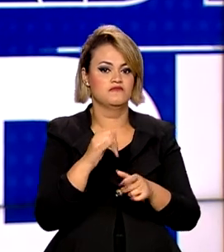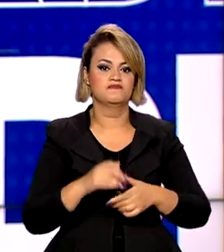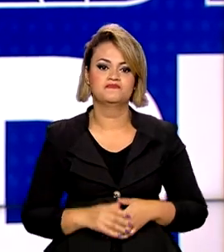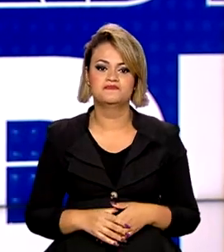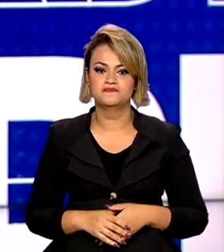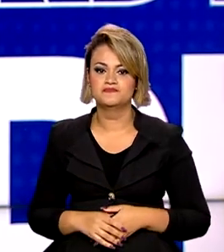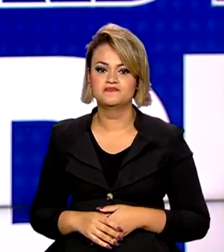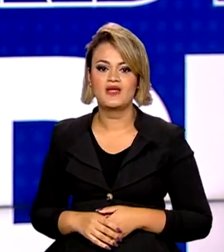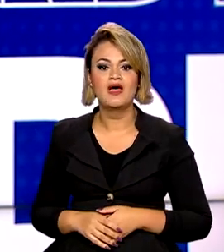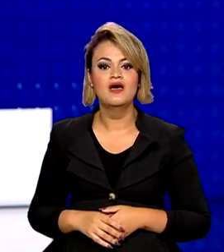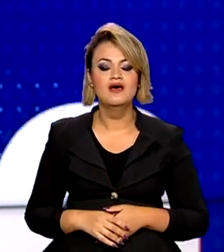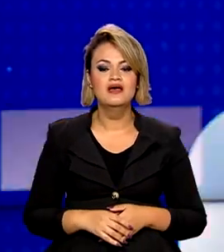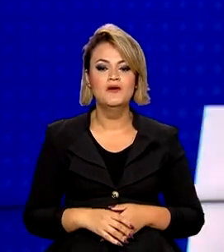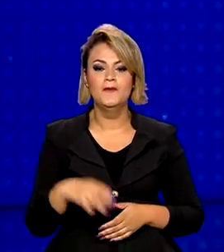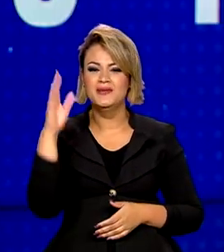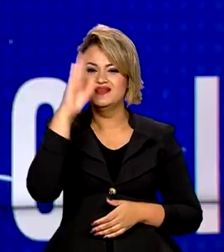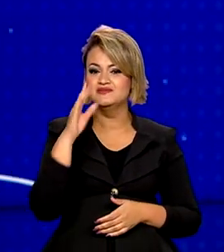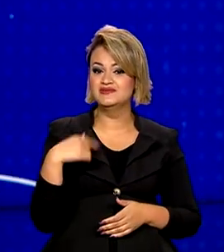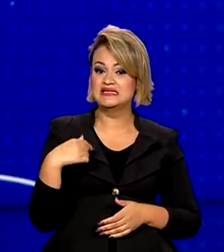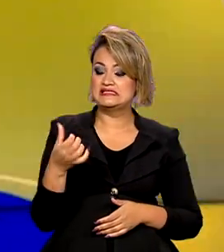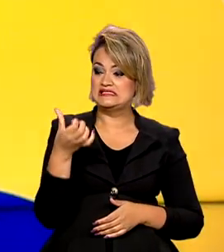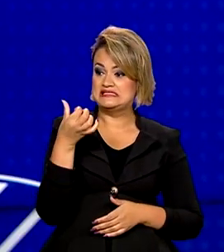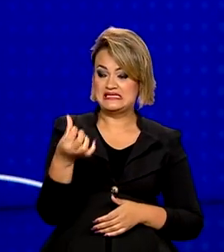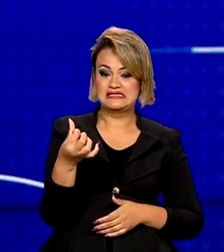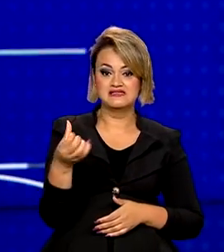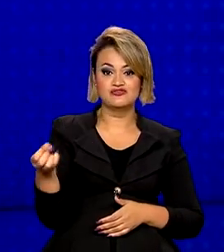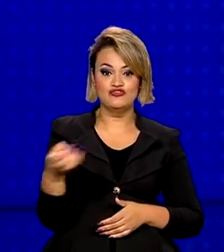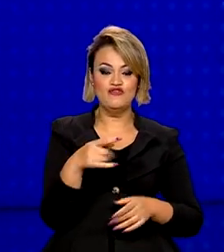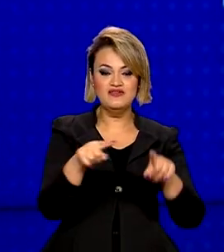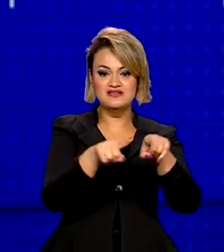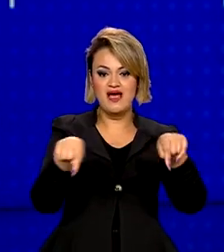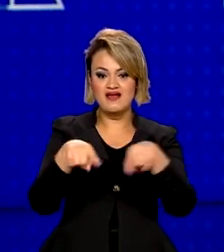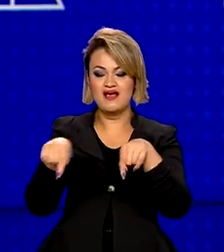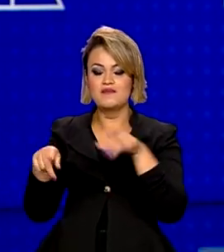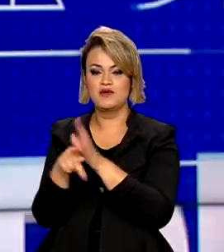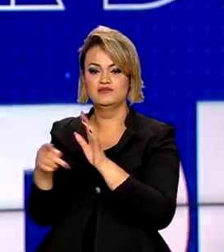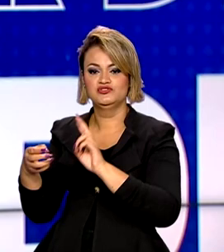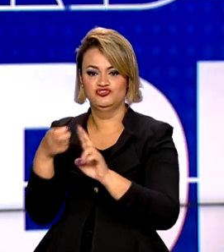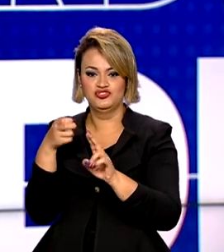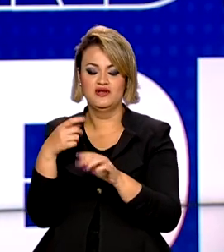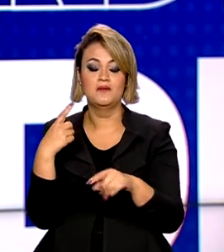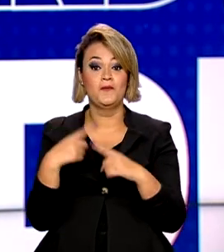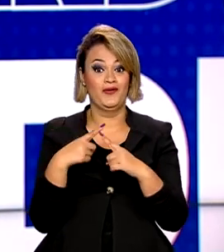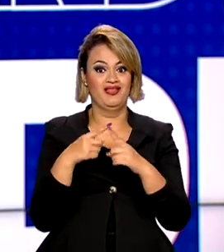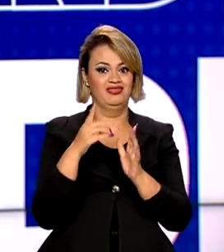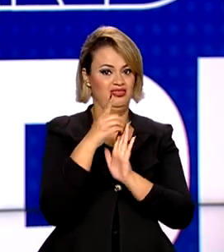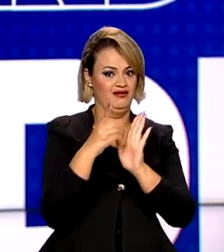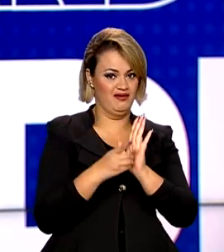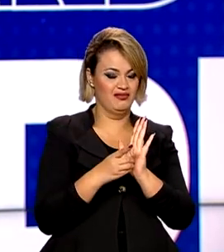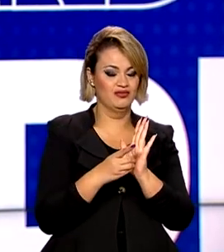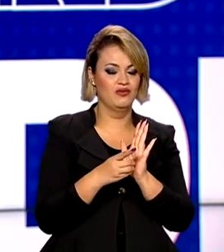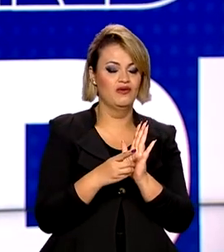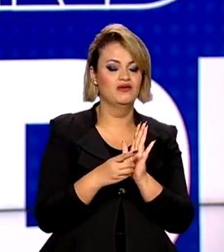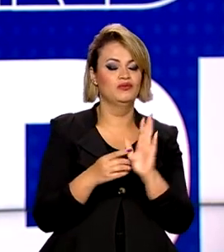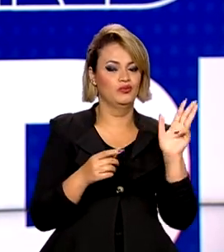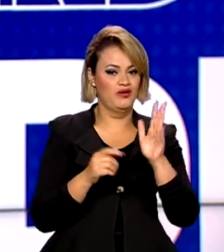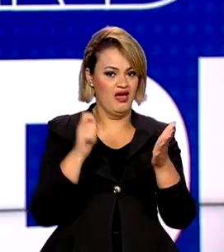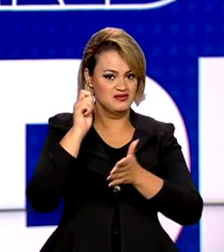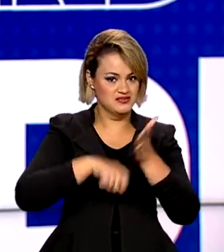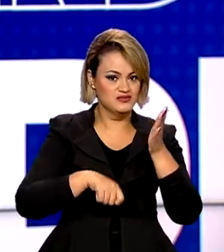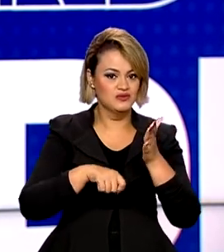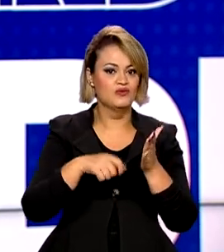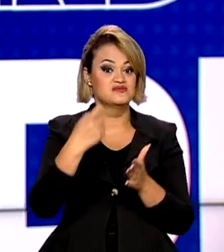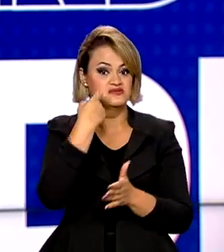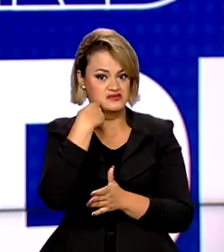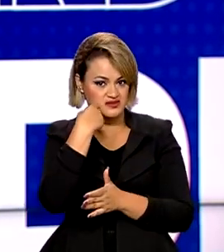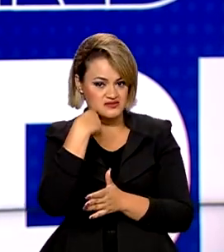O Brasil tem seis novas terras indígenas. Os decretos de homologação foram assinados pelo presidente Lula no